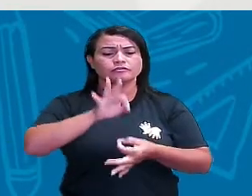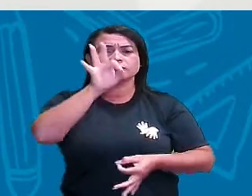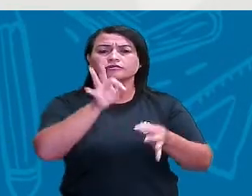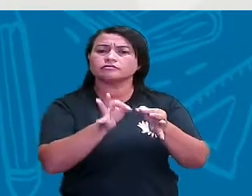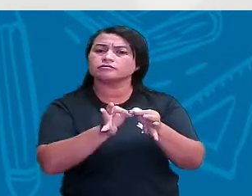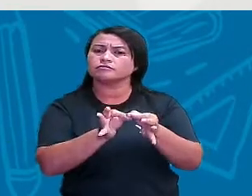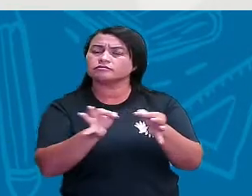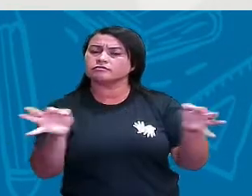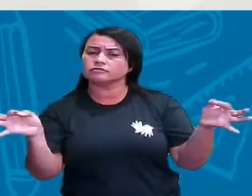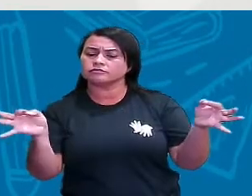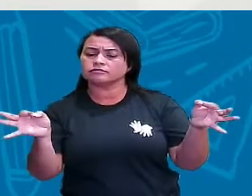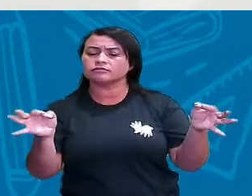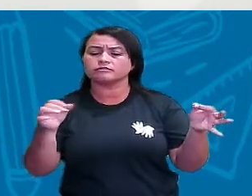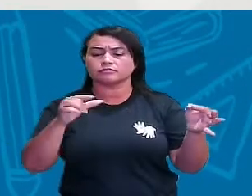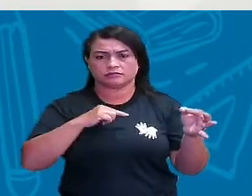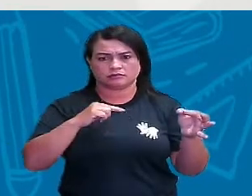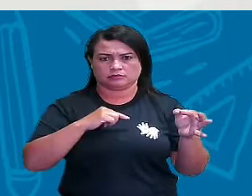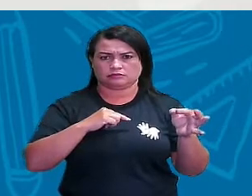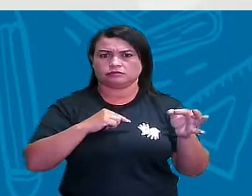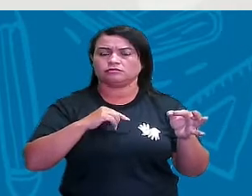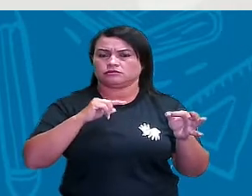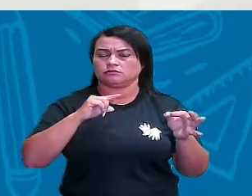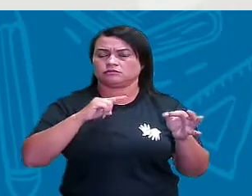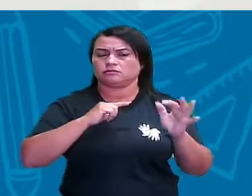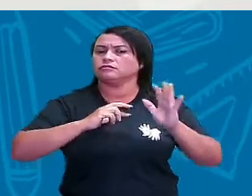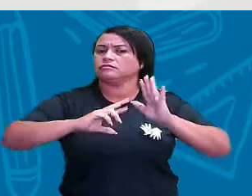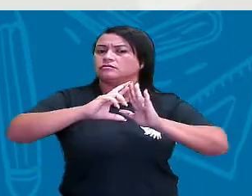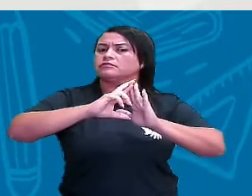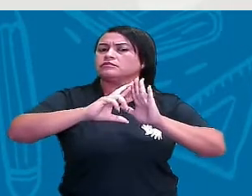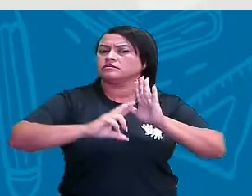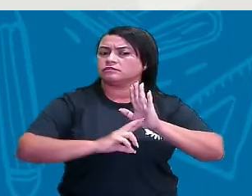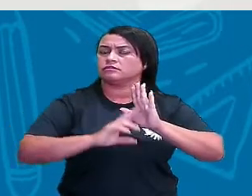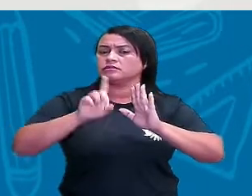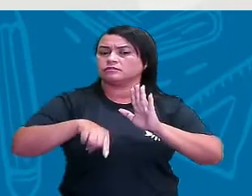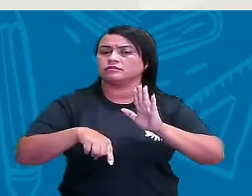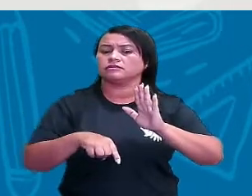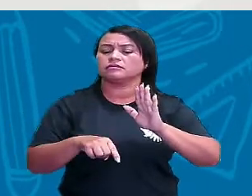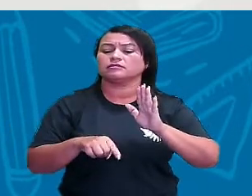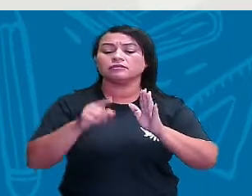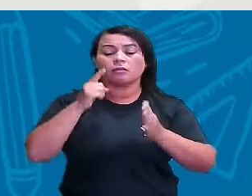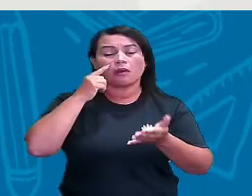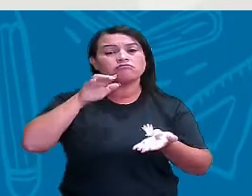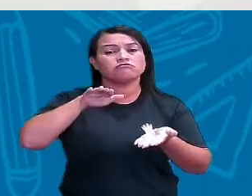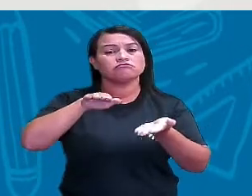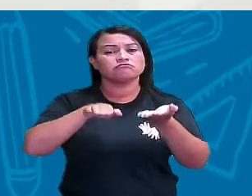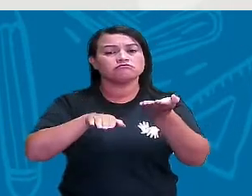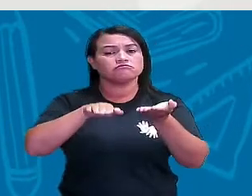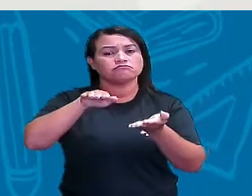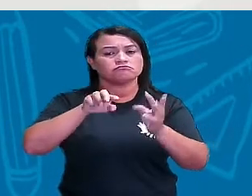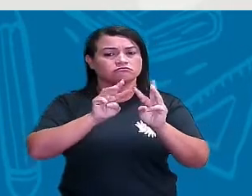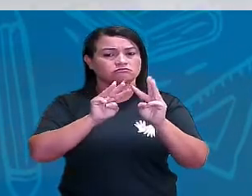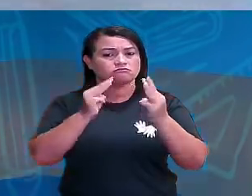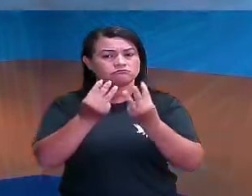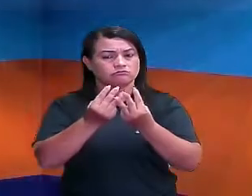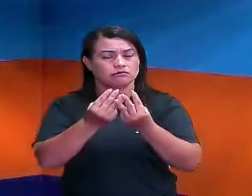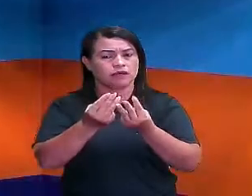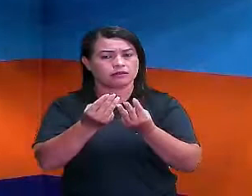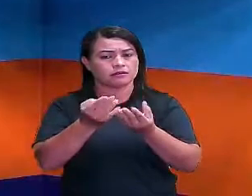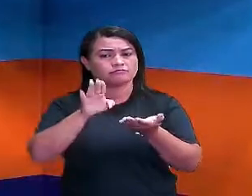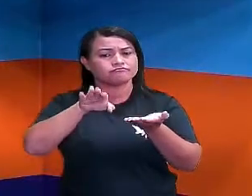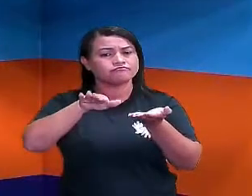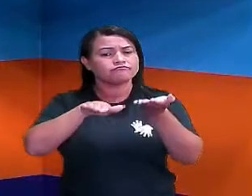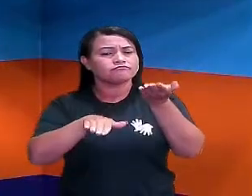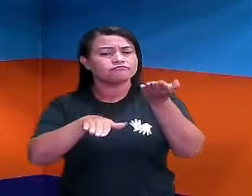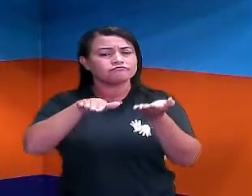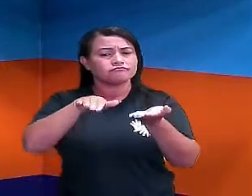São os padronizados, e aí eu tenho uma balança, que você está vendo aqui, ó, uma balança que